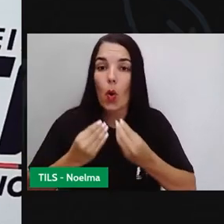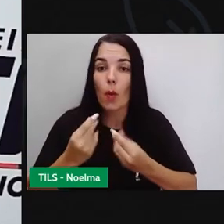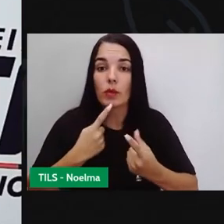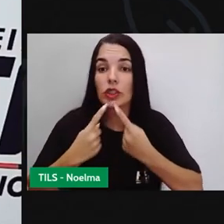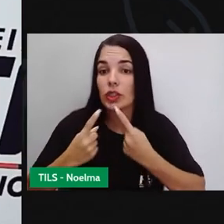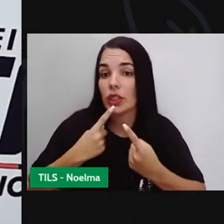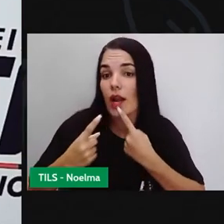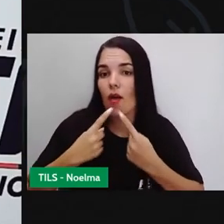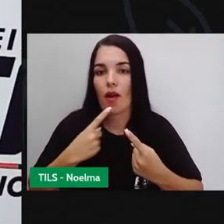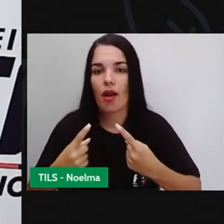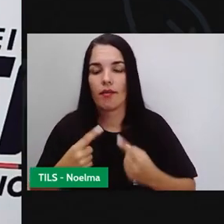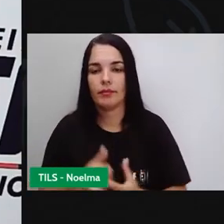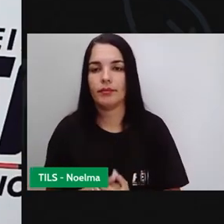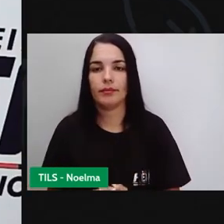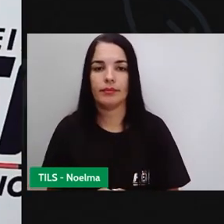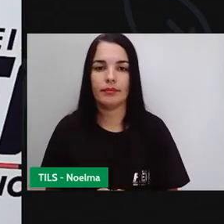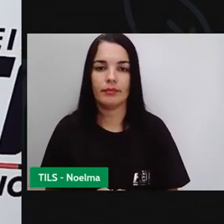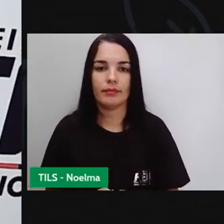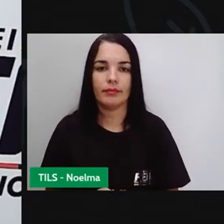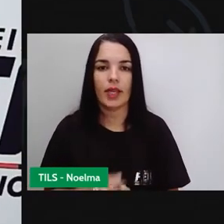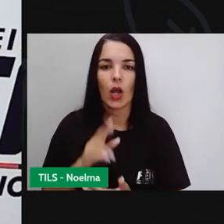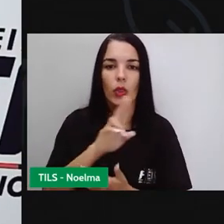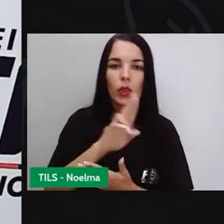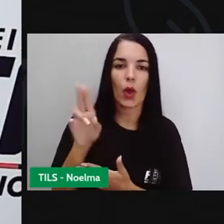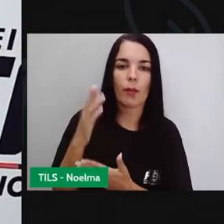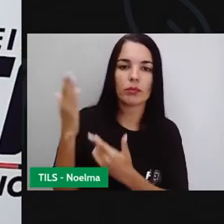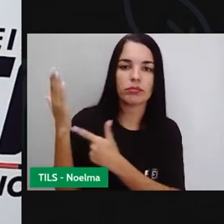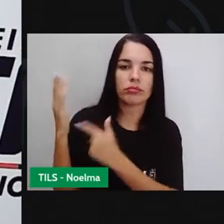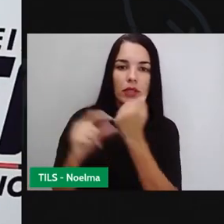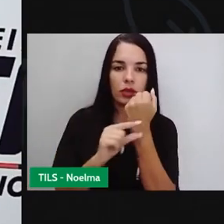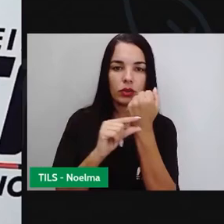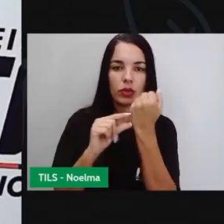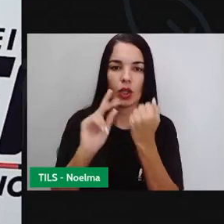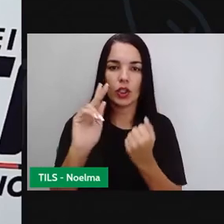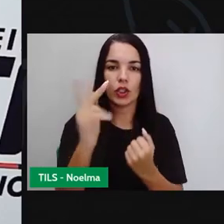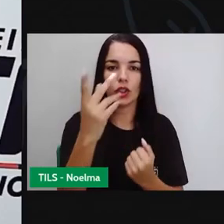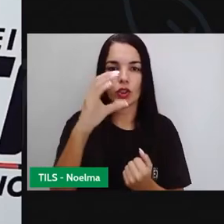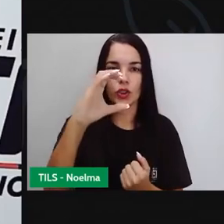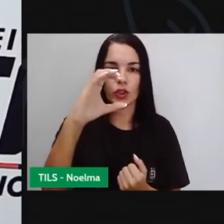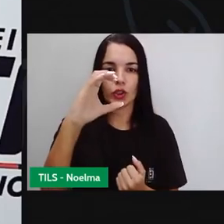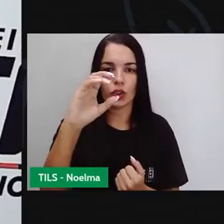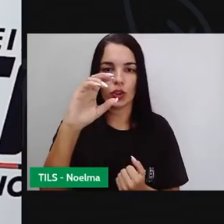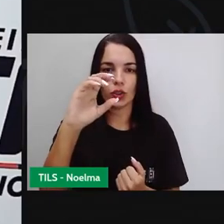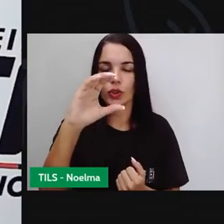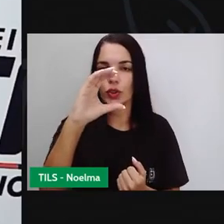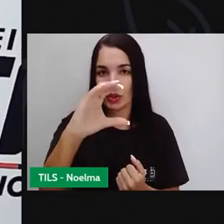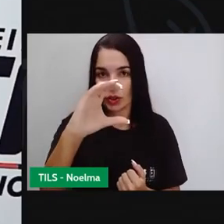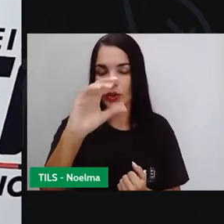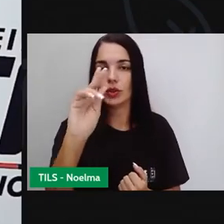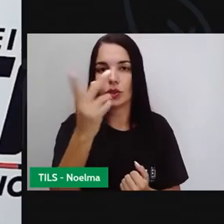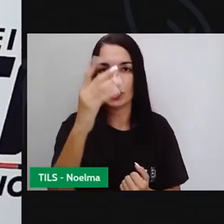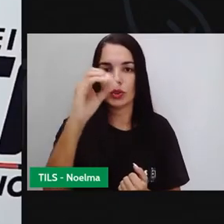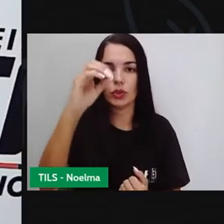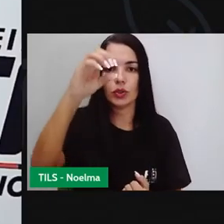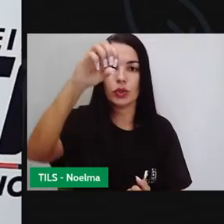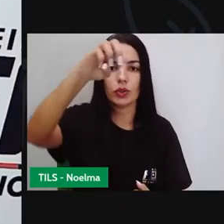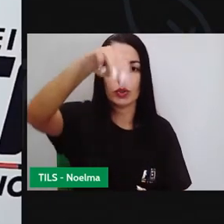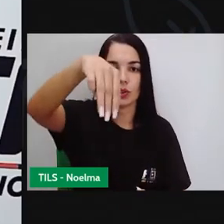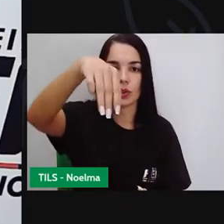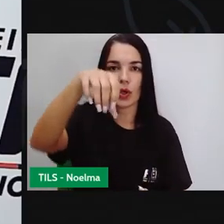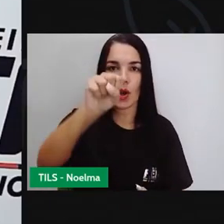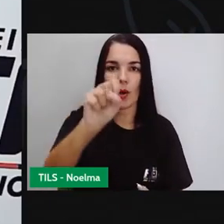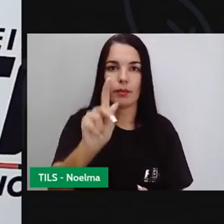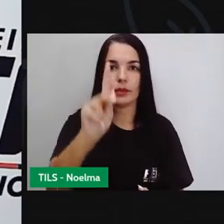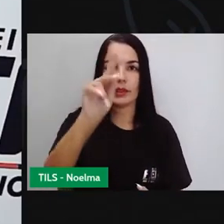Então, Noam Chomsky, ele escreveu esse livro, Mídia, Propaganda Política